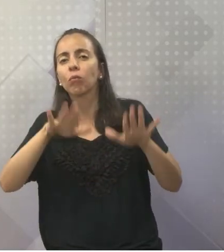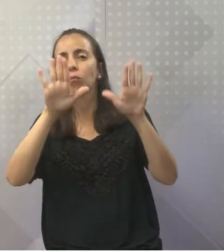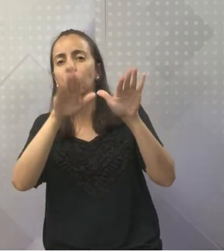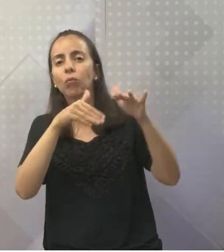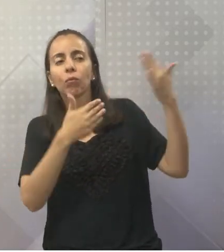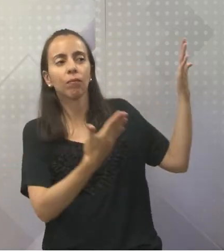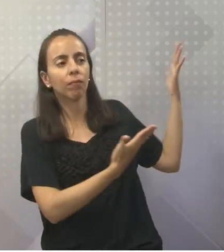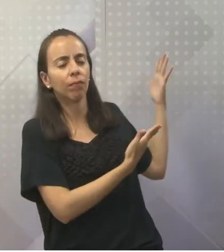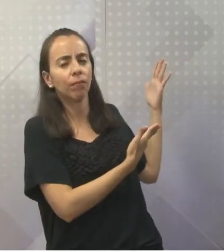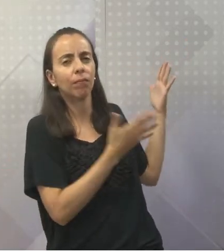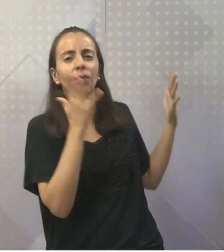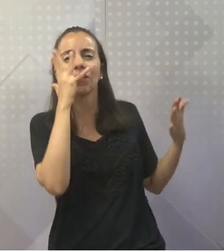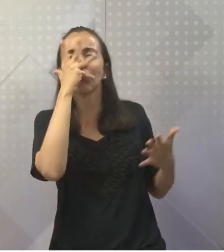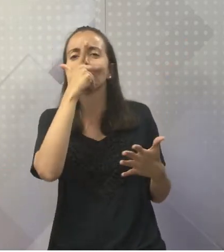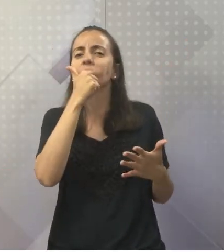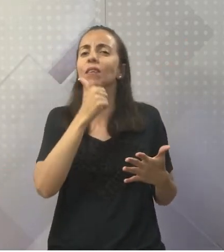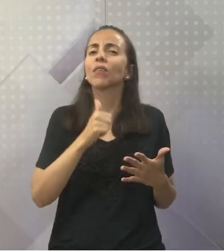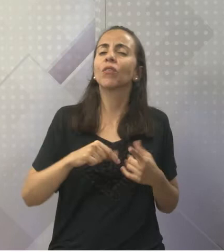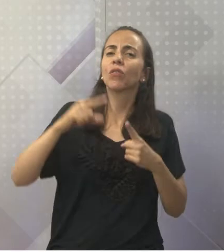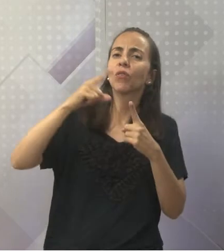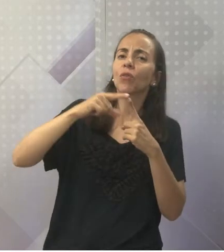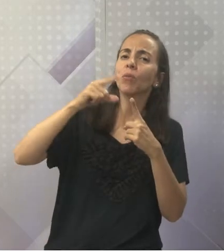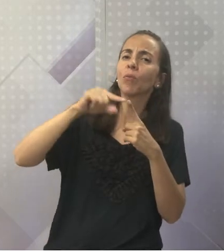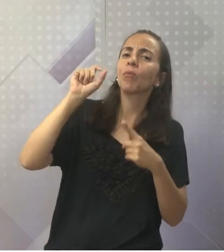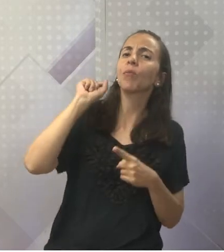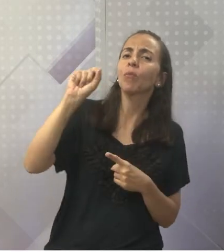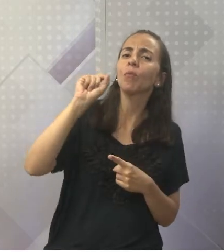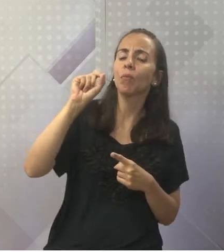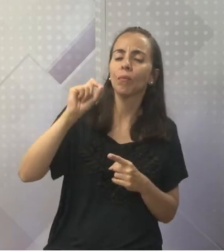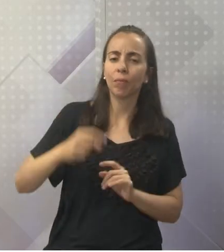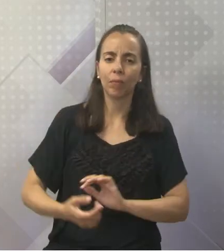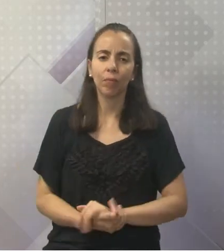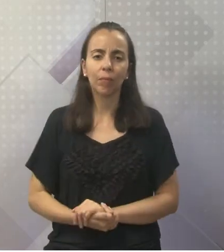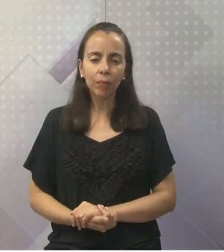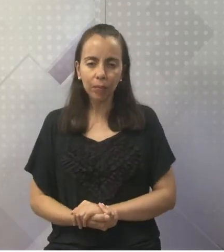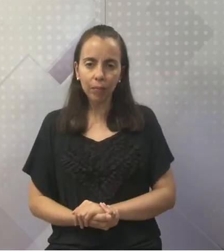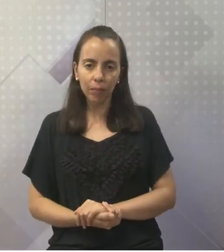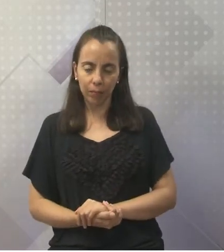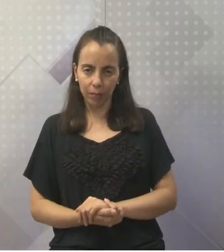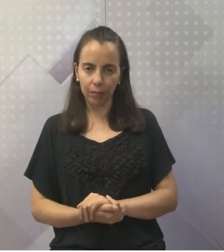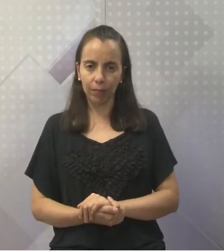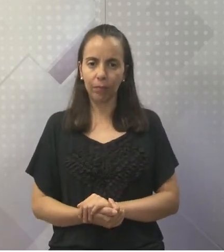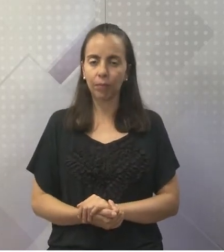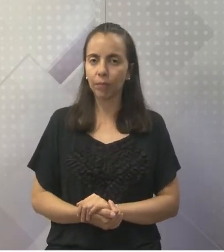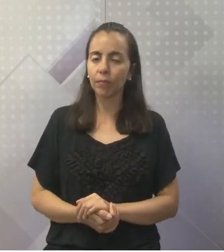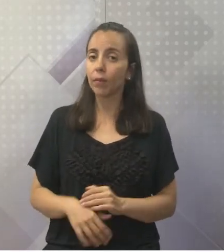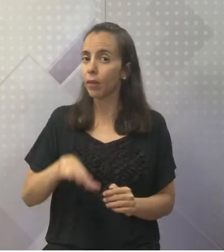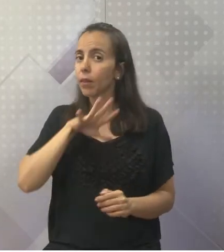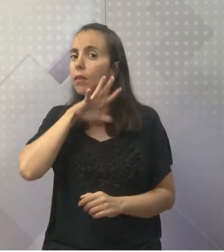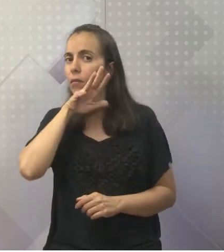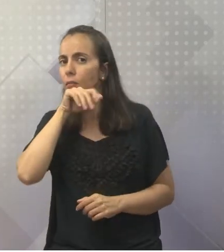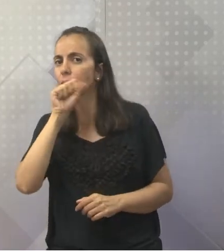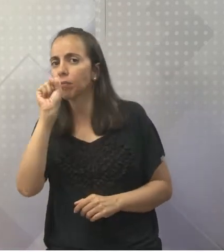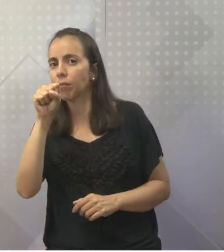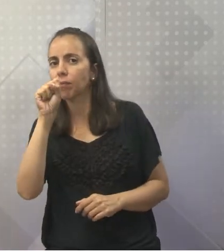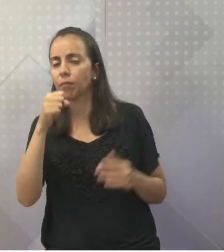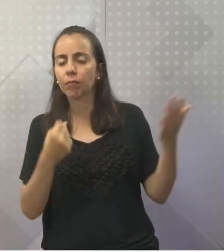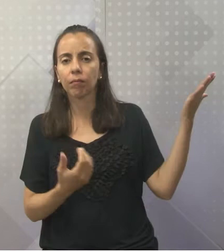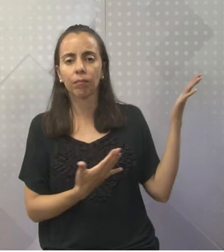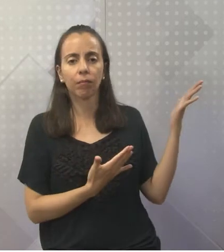Vamos classificá-los? Classifiquemos juntos, né, gente? Pássaros são animais, não é?